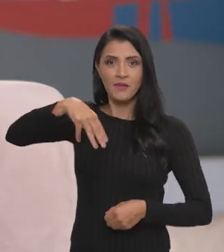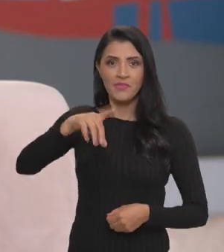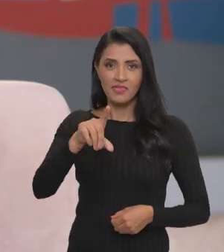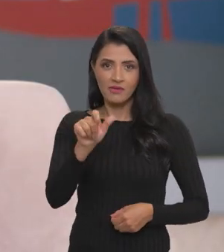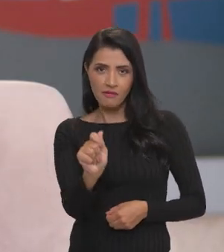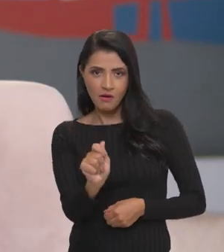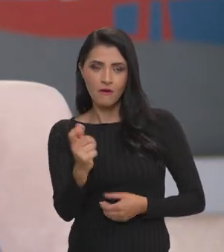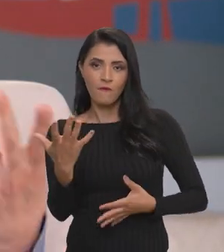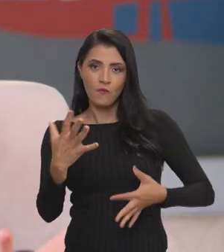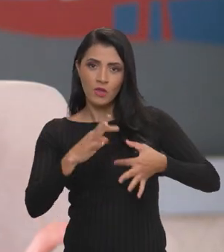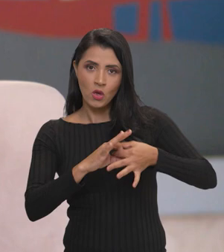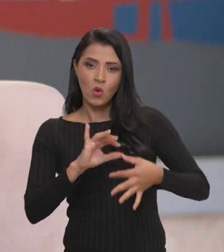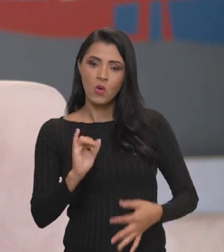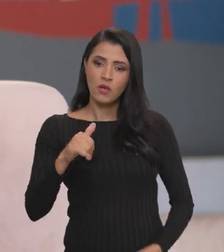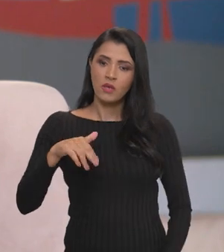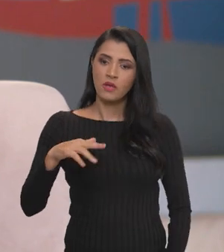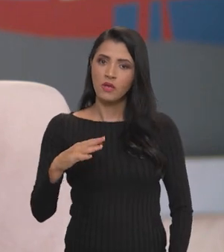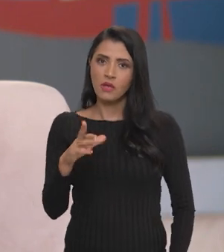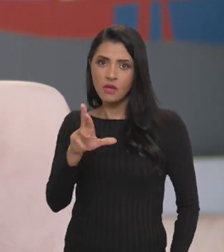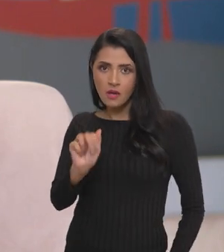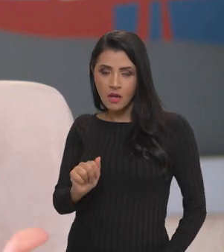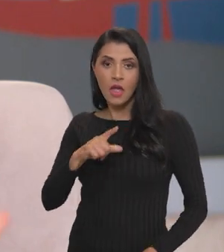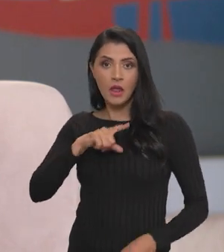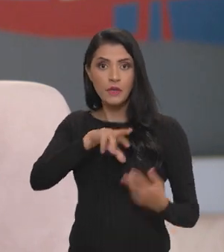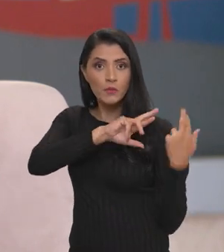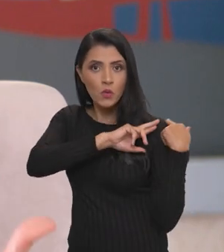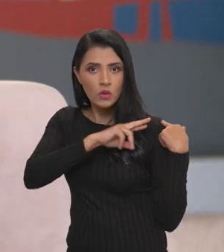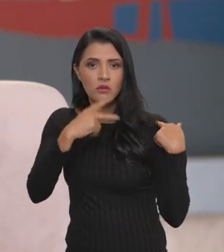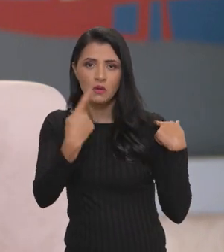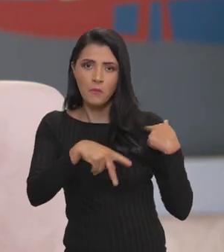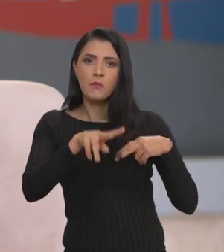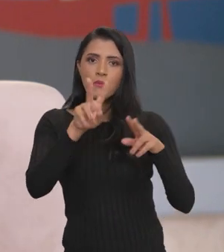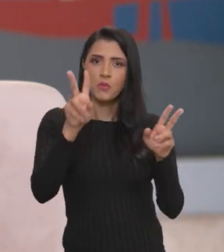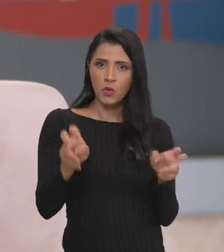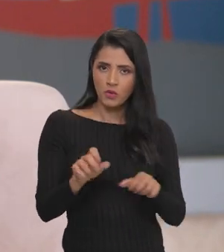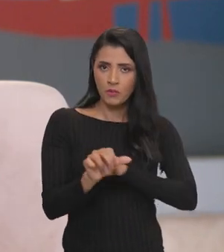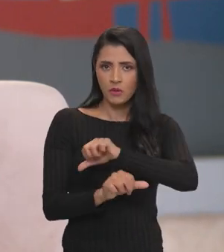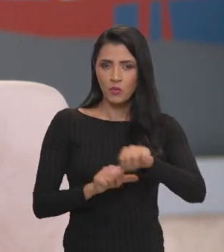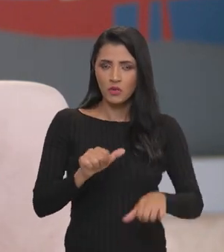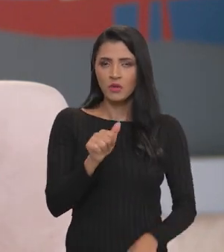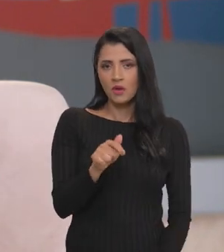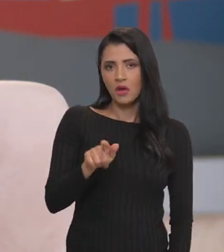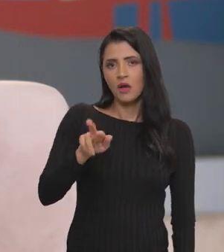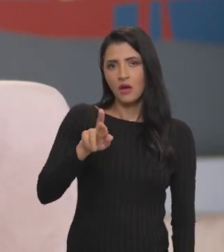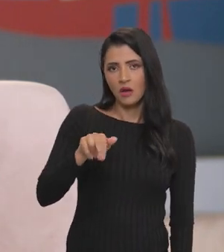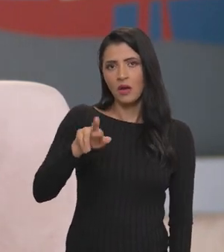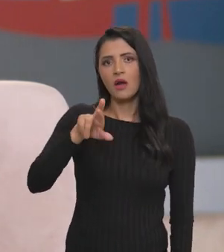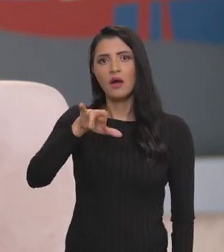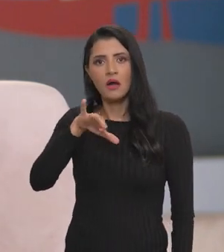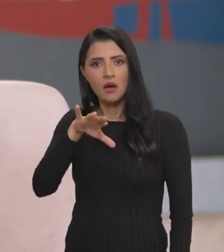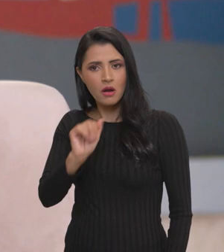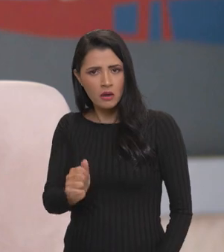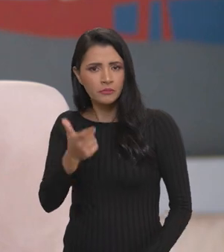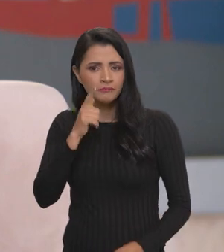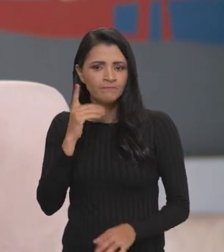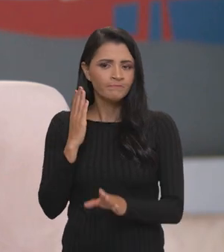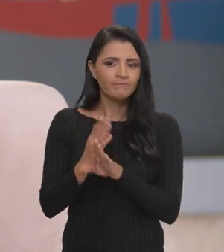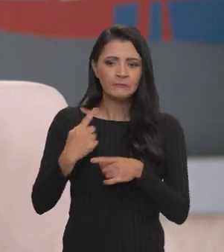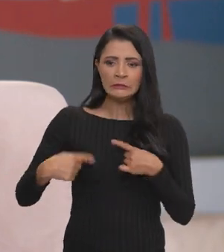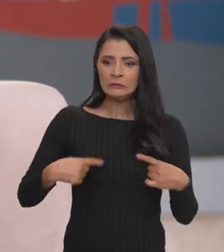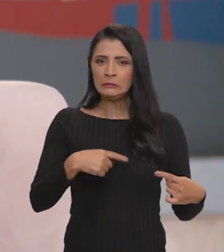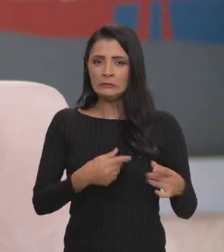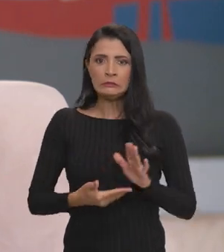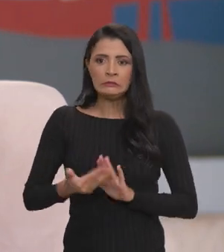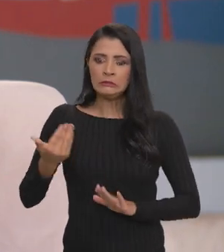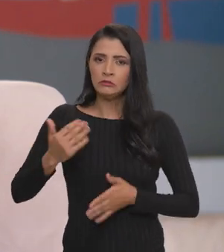o MDA e a vinculação com o INCRA, que é a nossa autarquia responsável pela temática da reforma agrária, encontramos essa política completamente